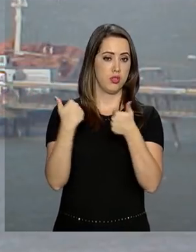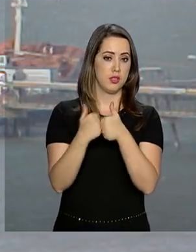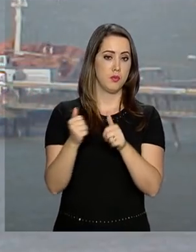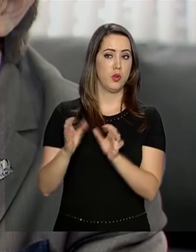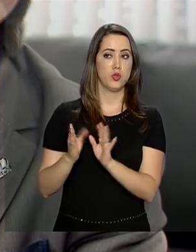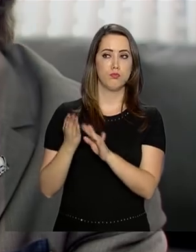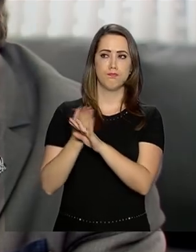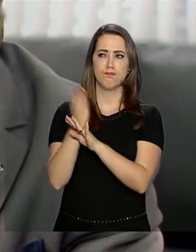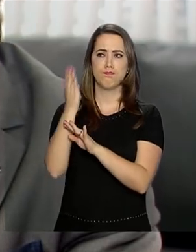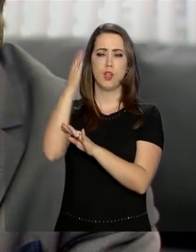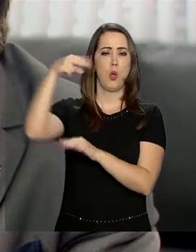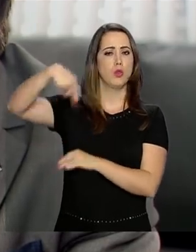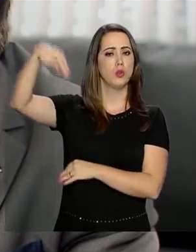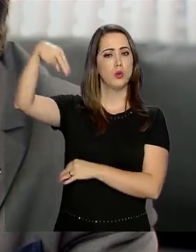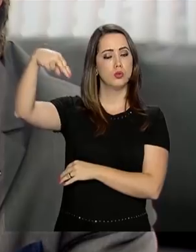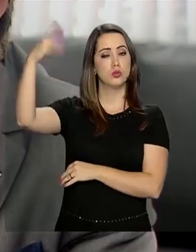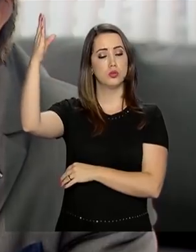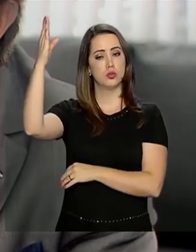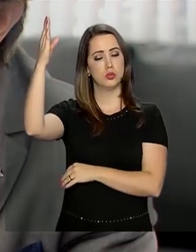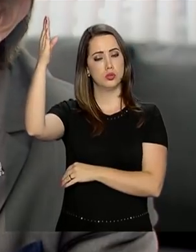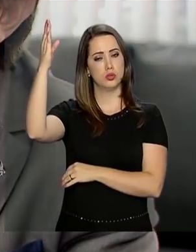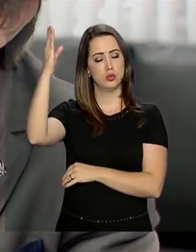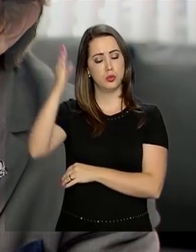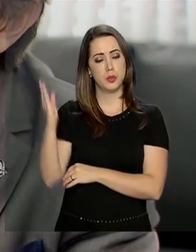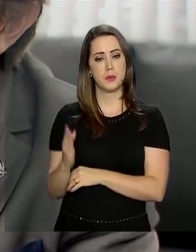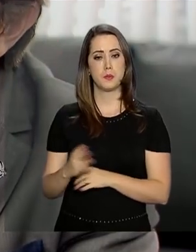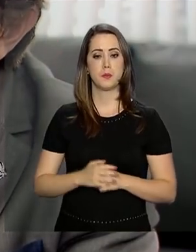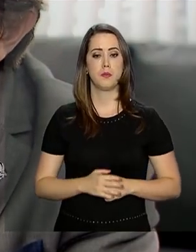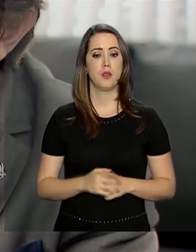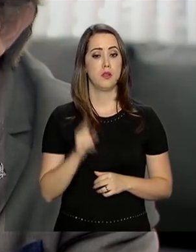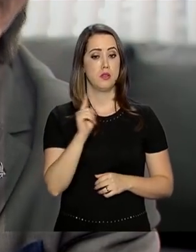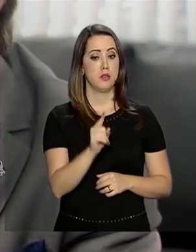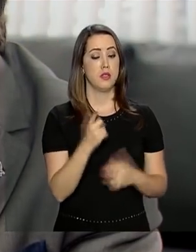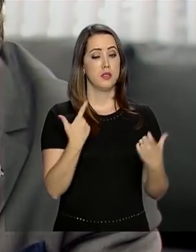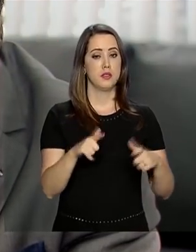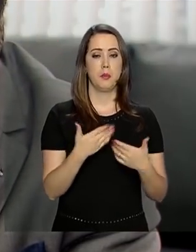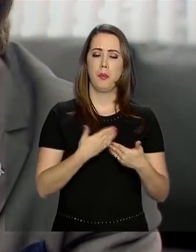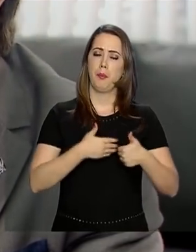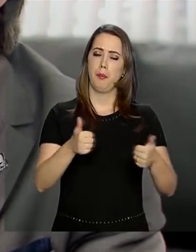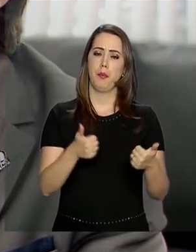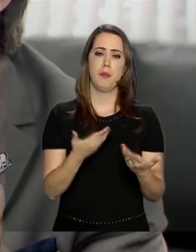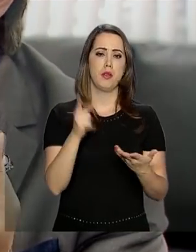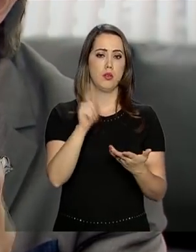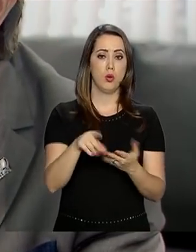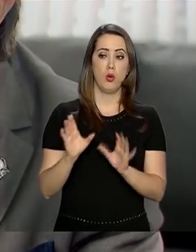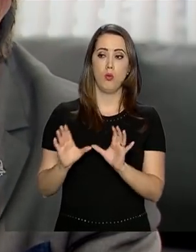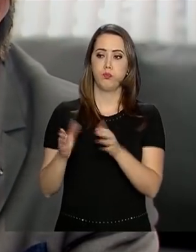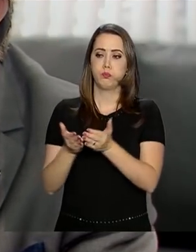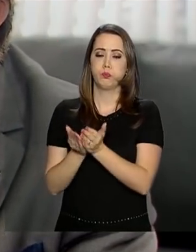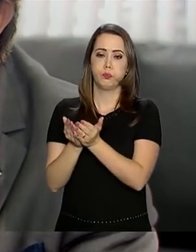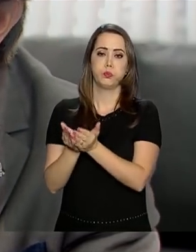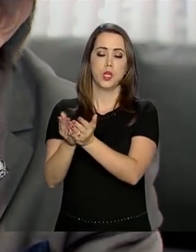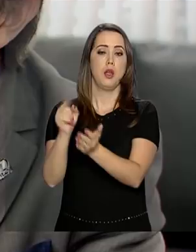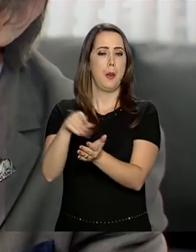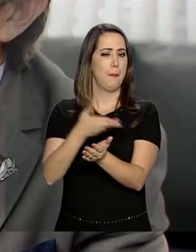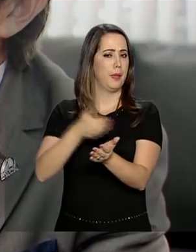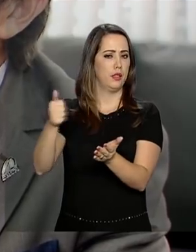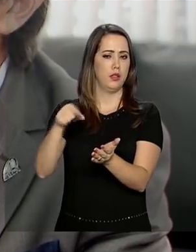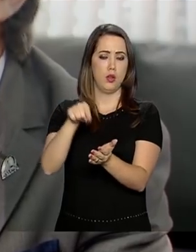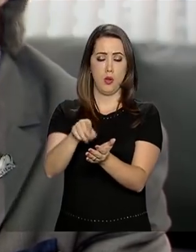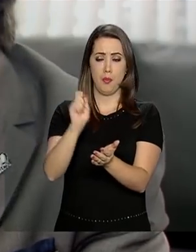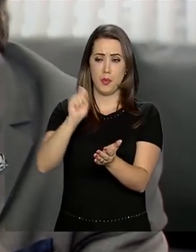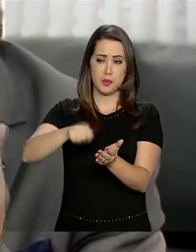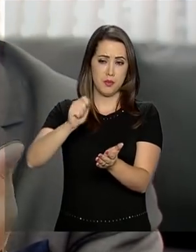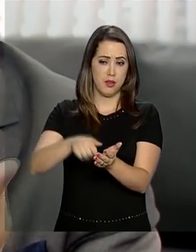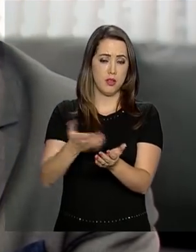a região norte. Essas empresas vão remunerar melhor a autoridade portuária, que por sua vez vai dragar melhor esse porto, vai